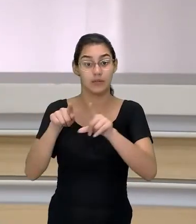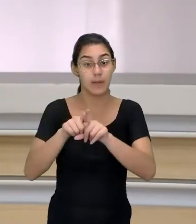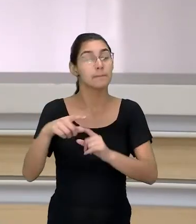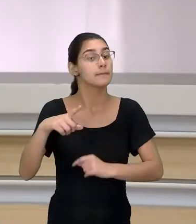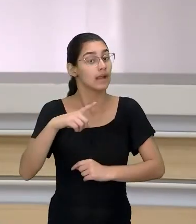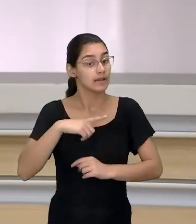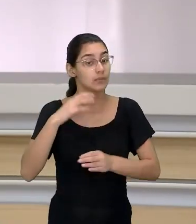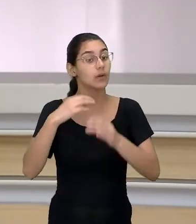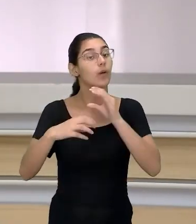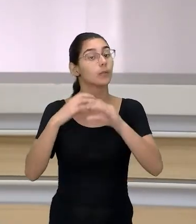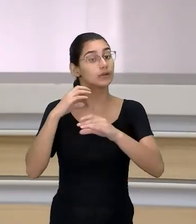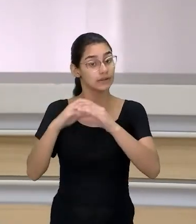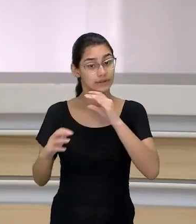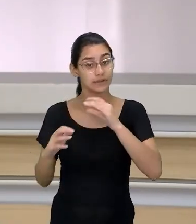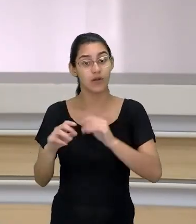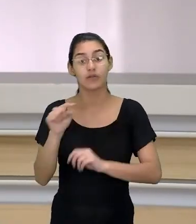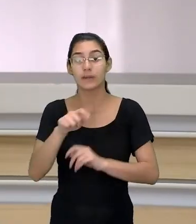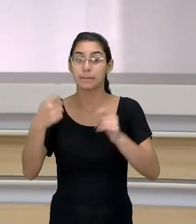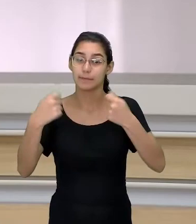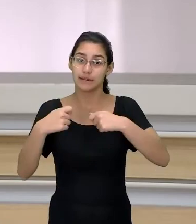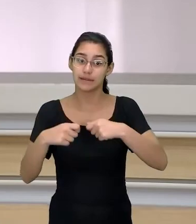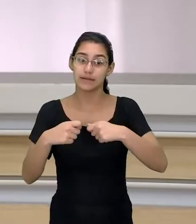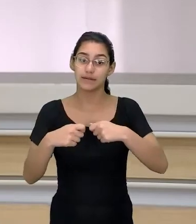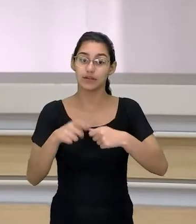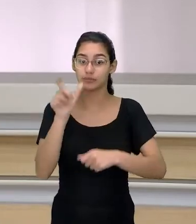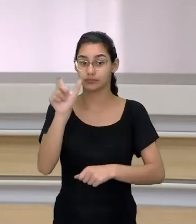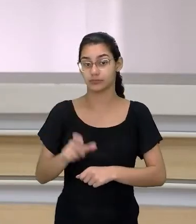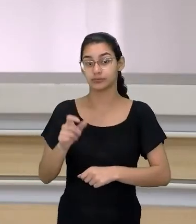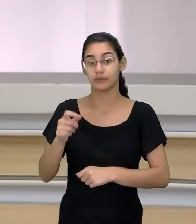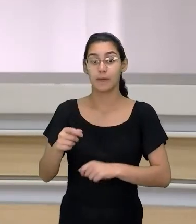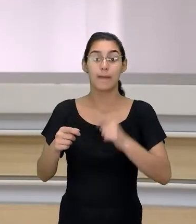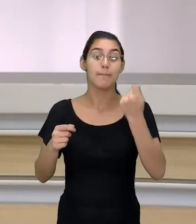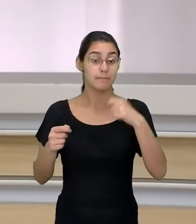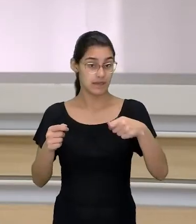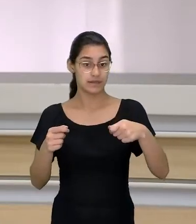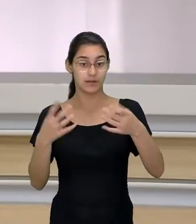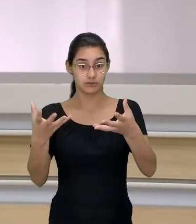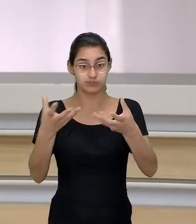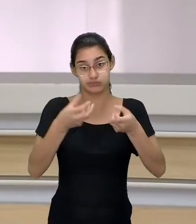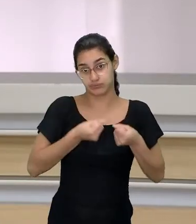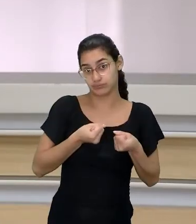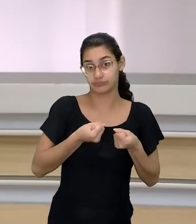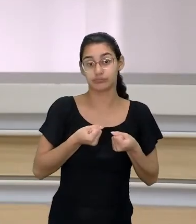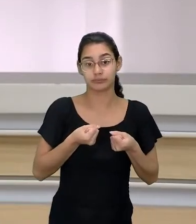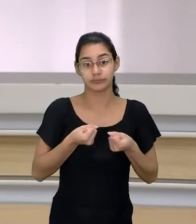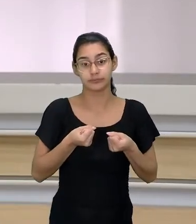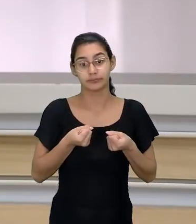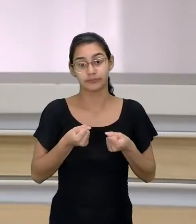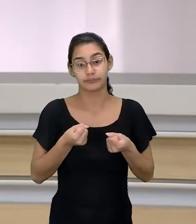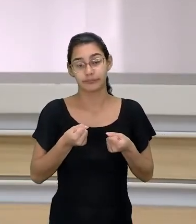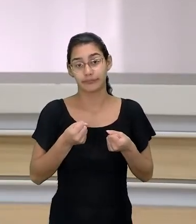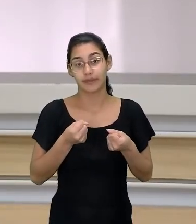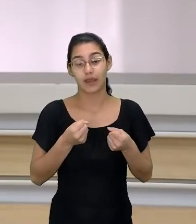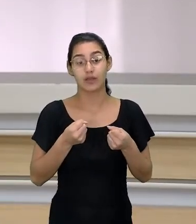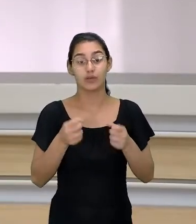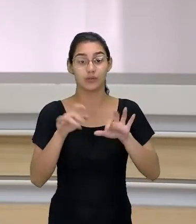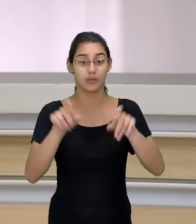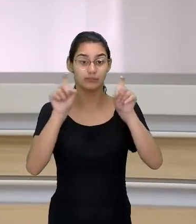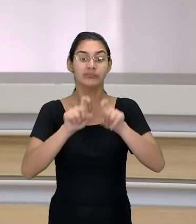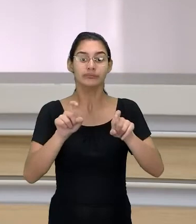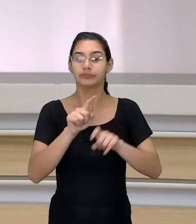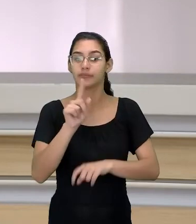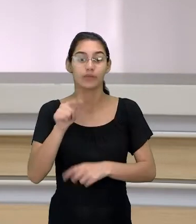existir uma comunicação, você precisa de um emissor. Você precisa de um receptor. e o computador